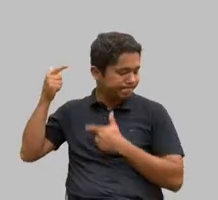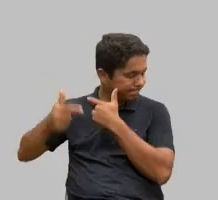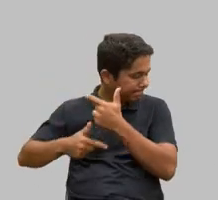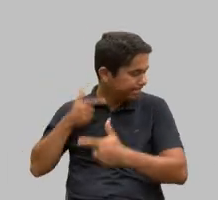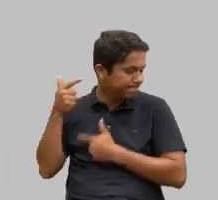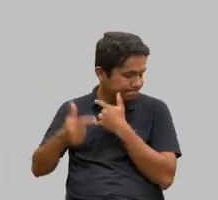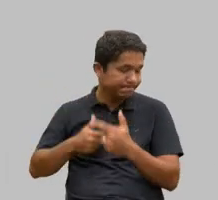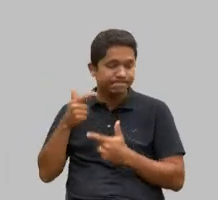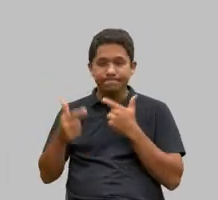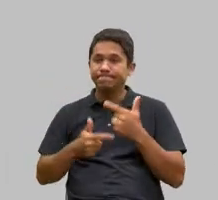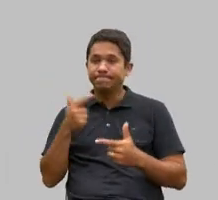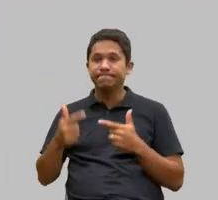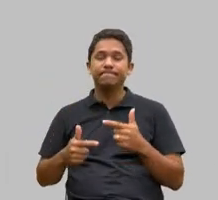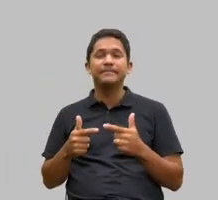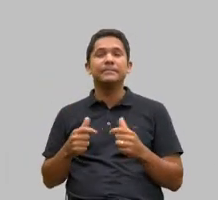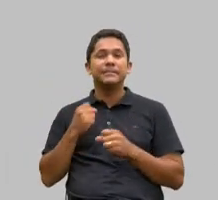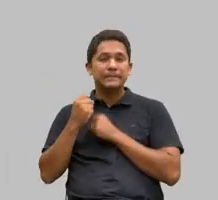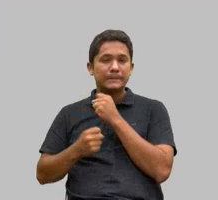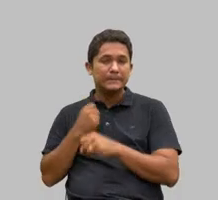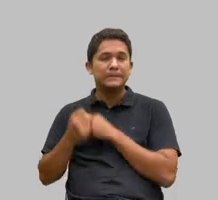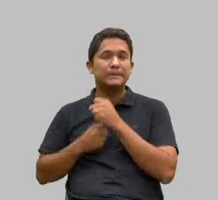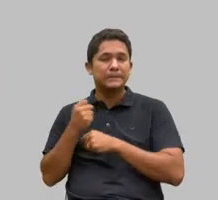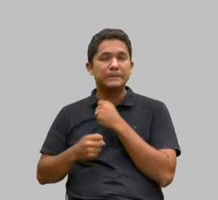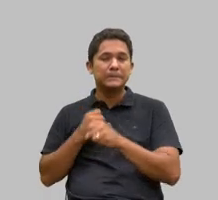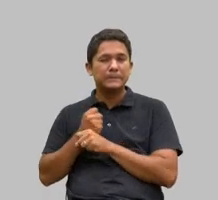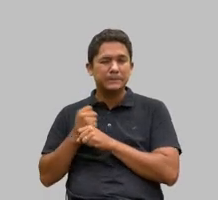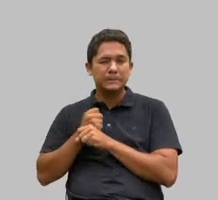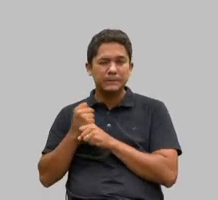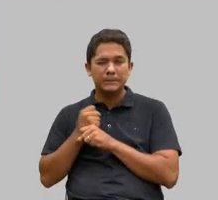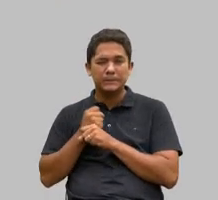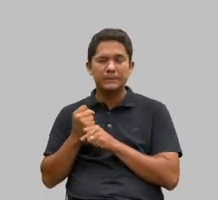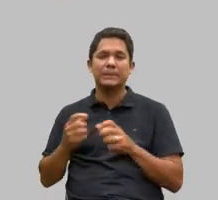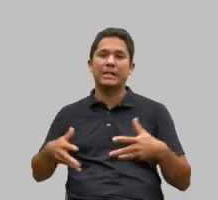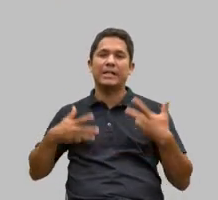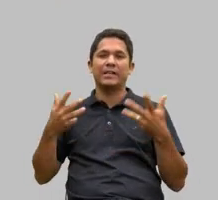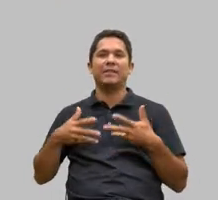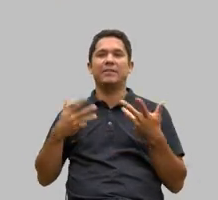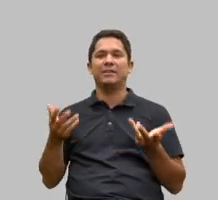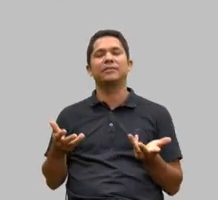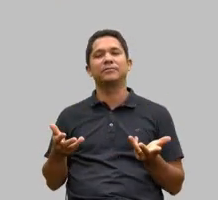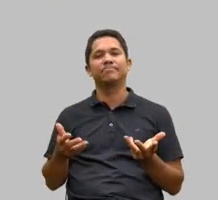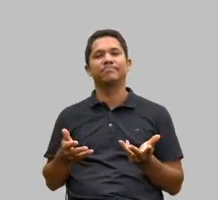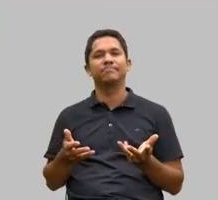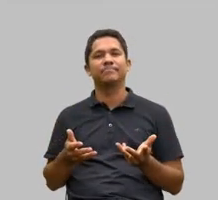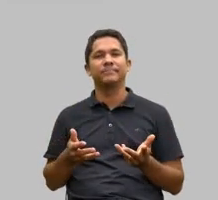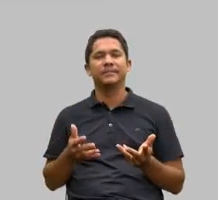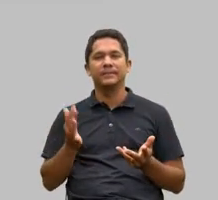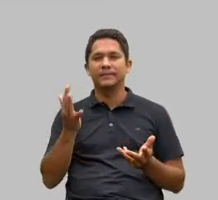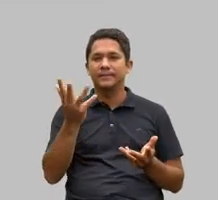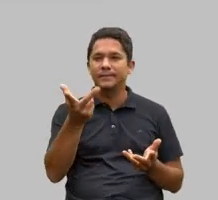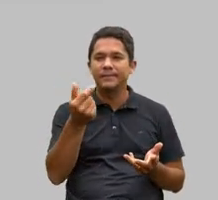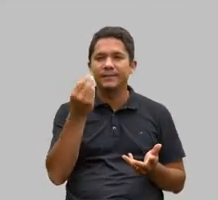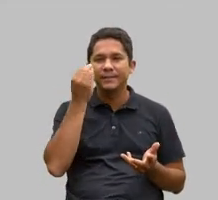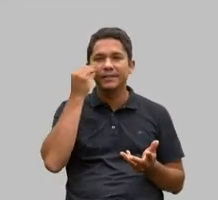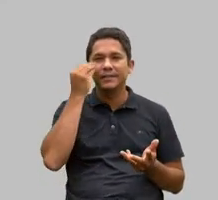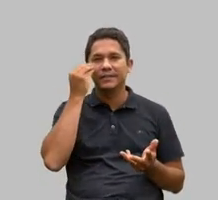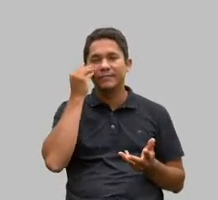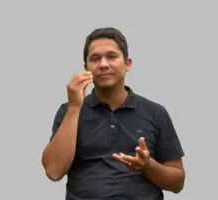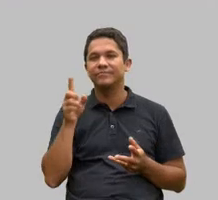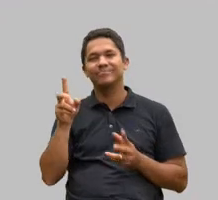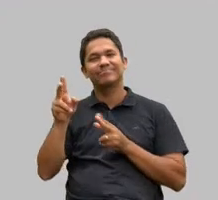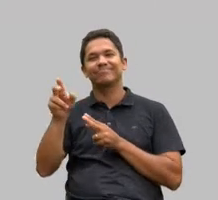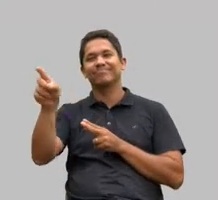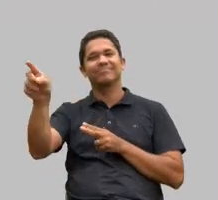foram anos de muita alegria de muito convencimento disso que você acabou de falar